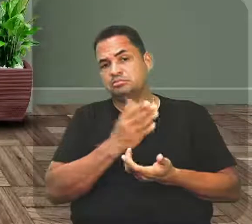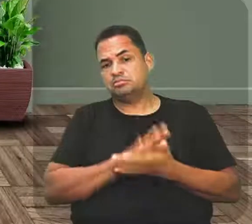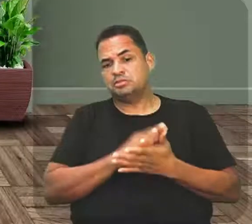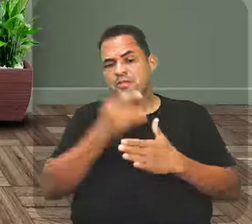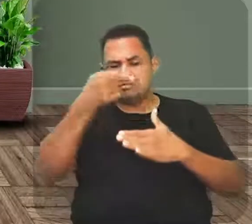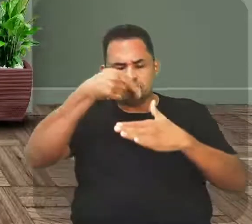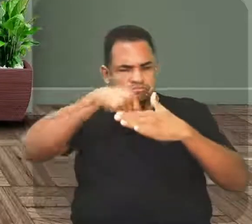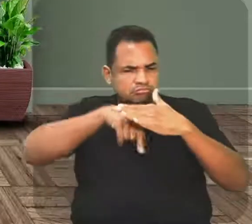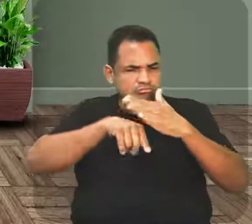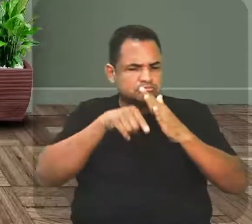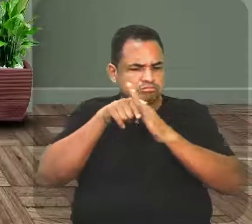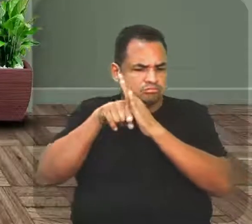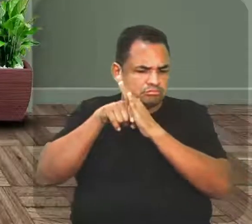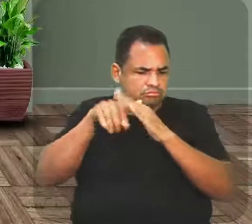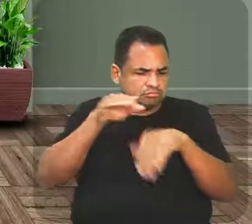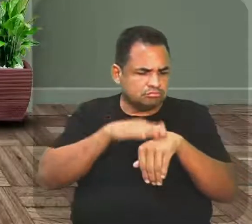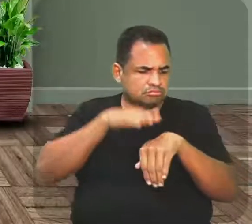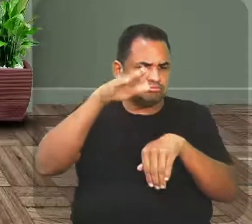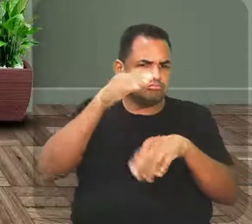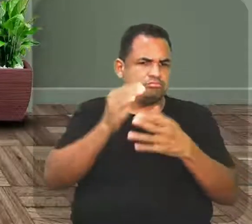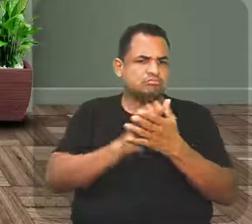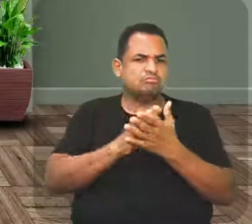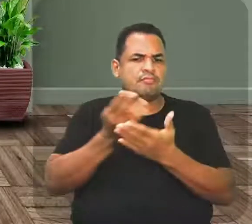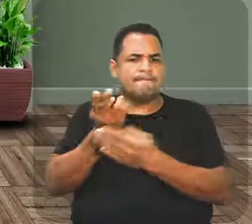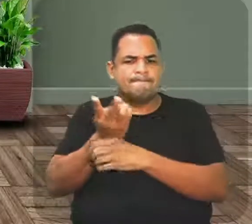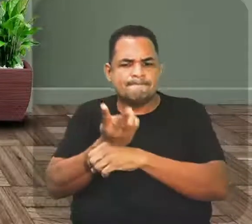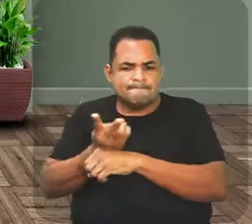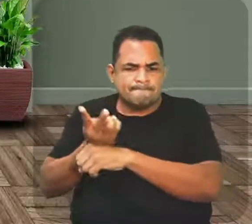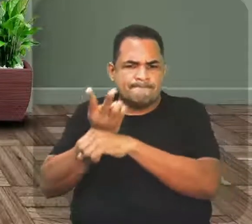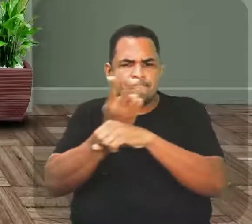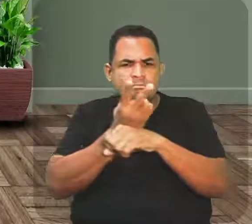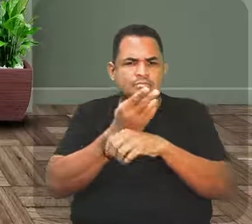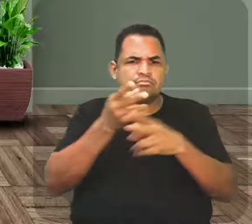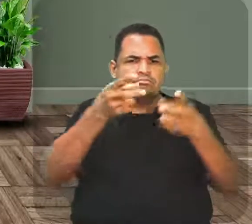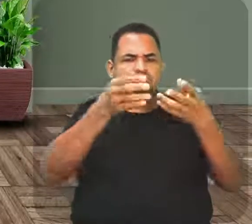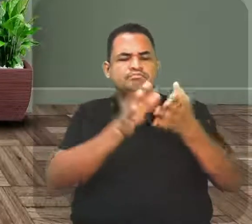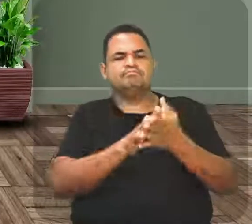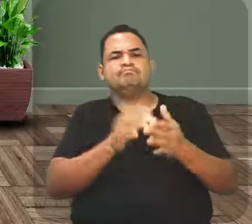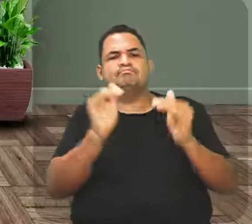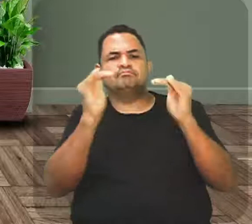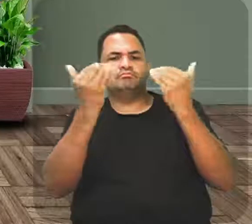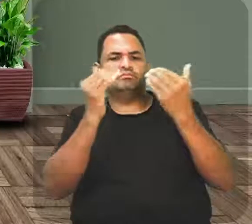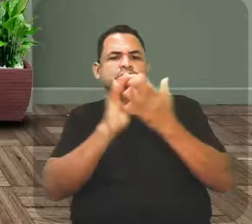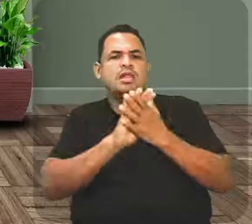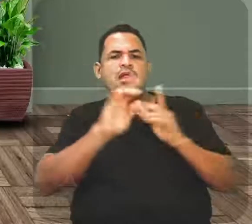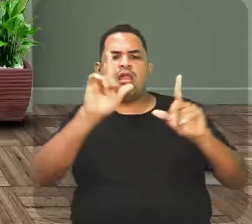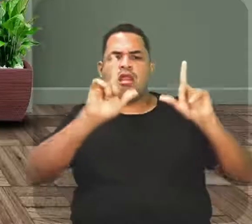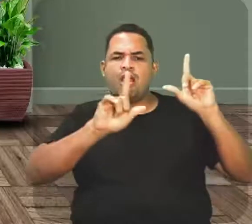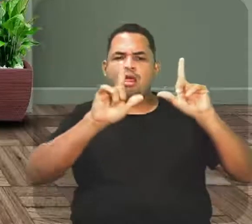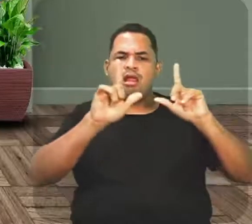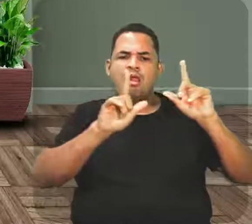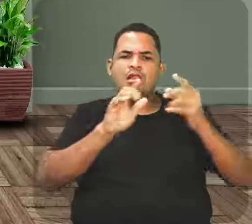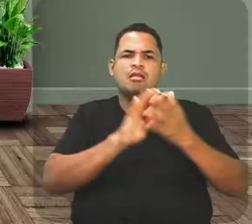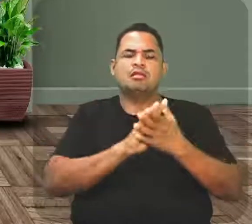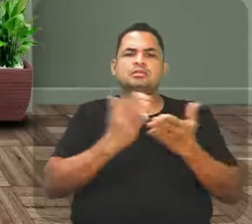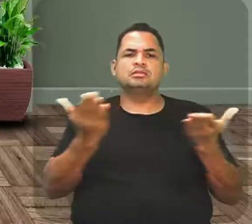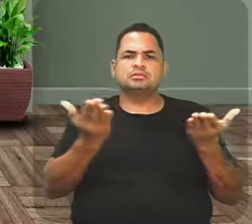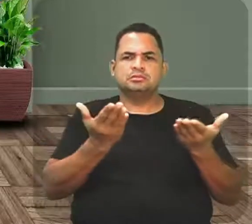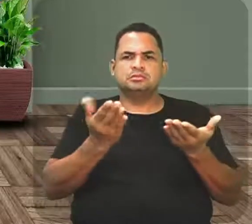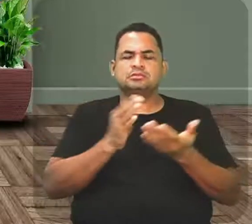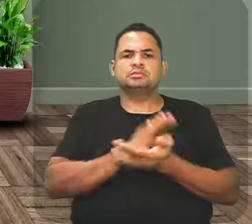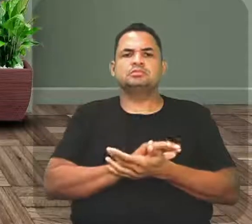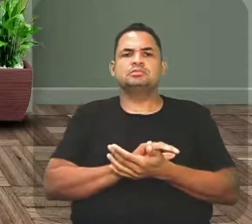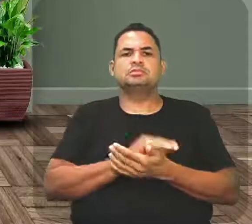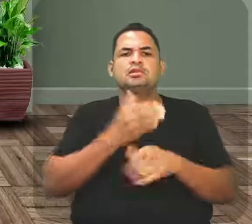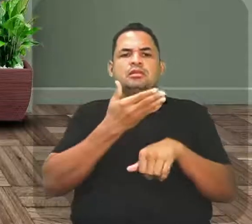aprofunda, pesquisa mais, busca aí, ficar de olho no telejornal. Ok? E vamos lá, fazendo